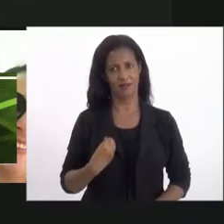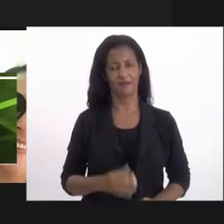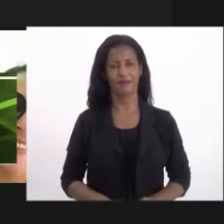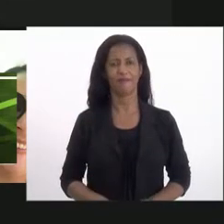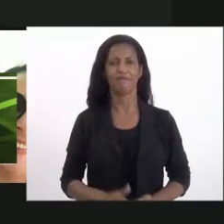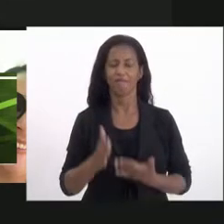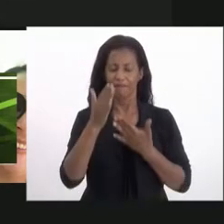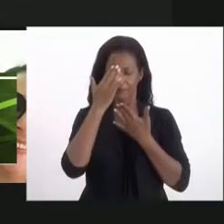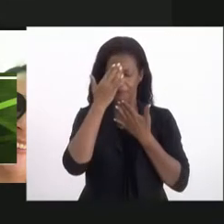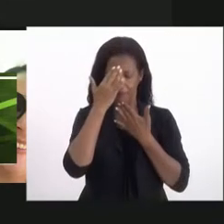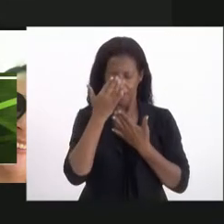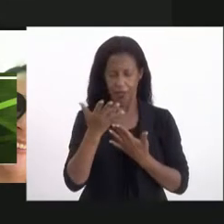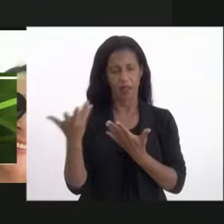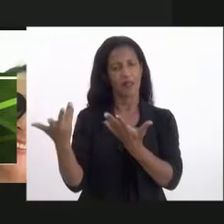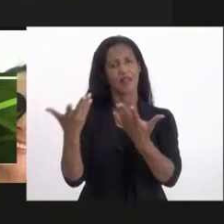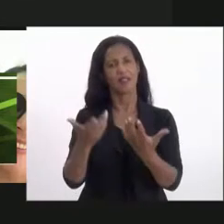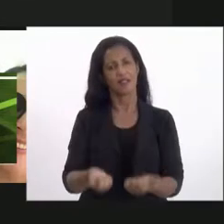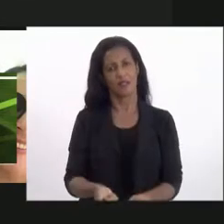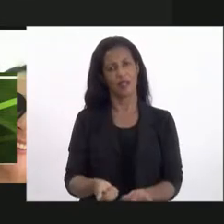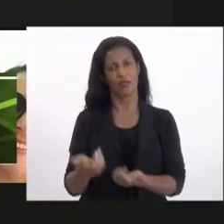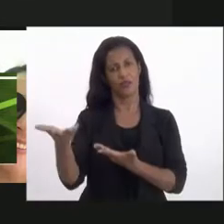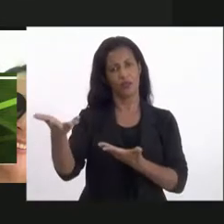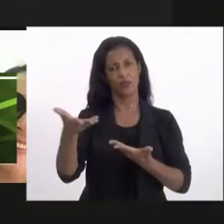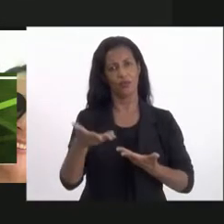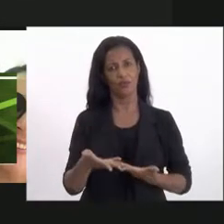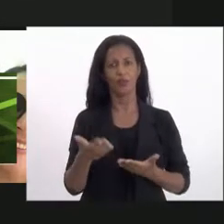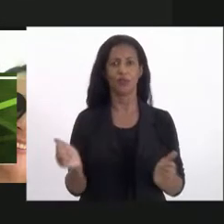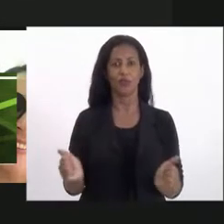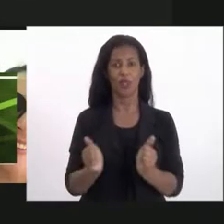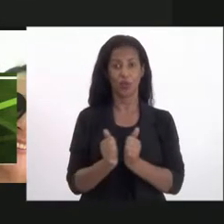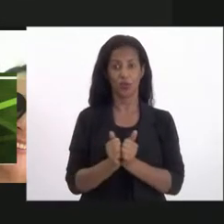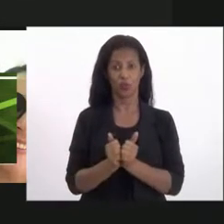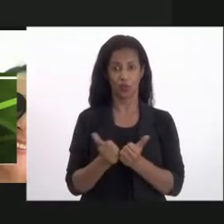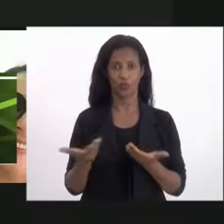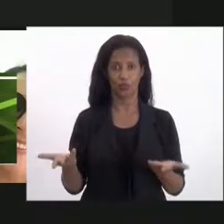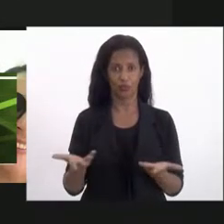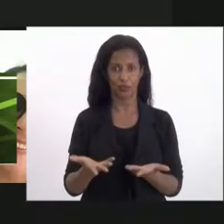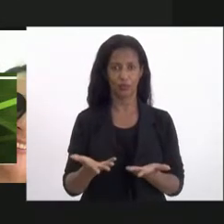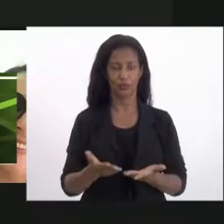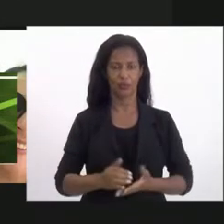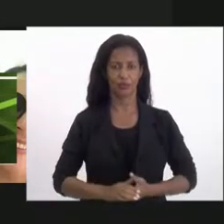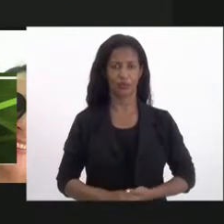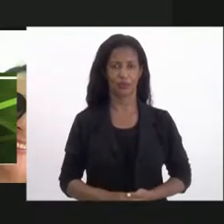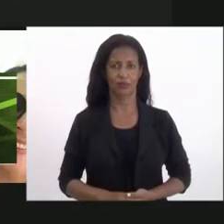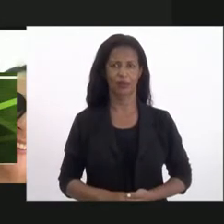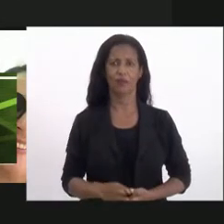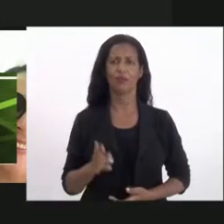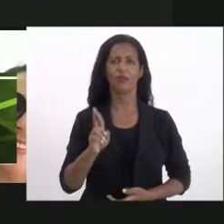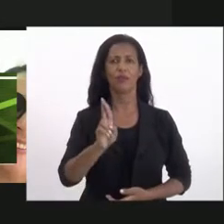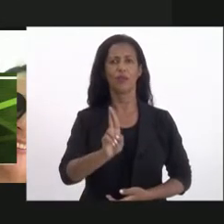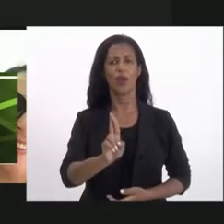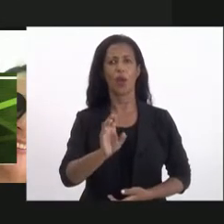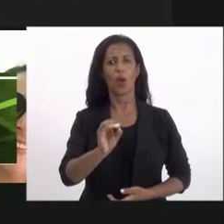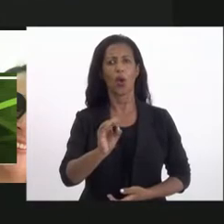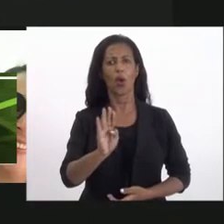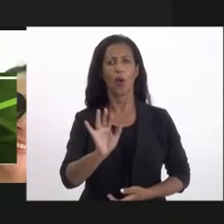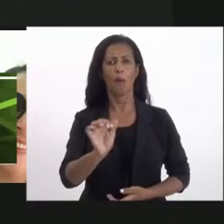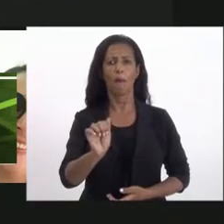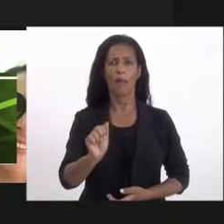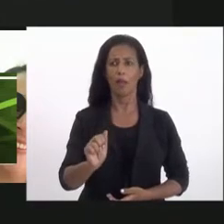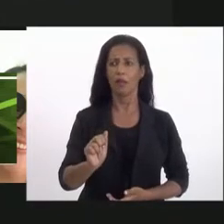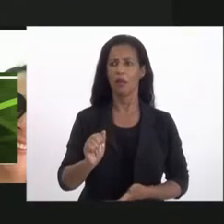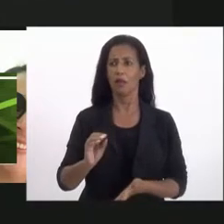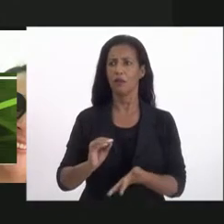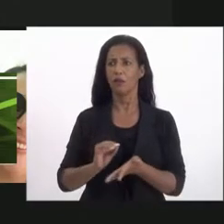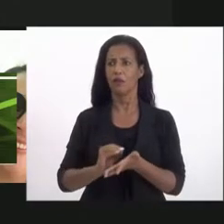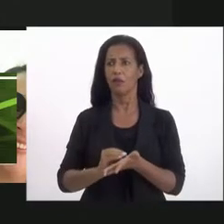Obrigada por você ter aceito esse convite para estar aqui com a gente hoje. A Roberta não chegou, não sei se já